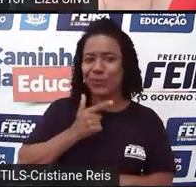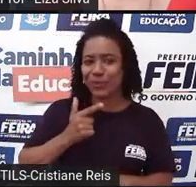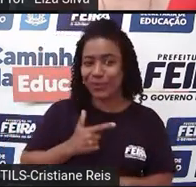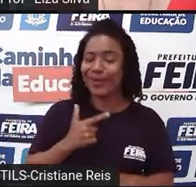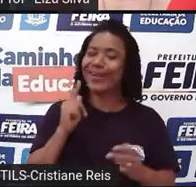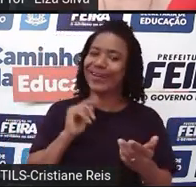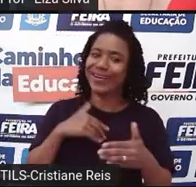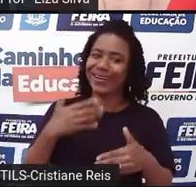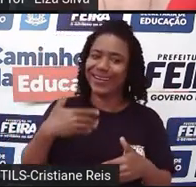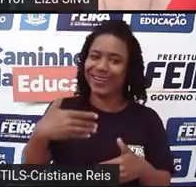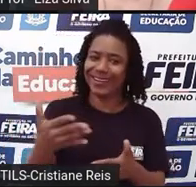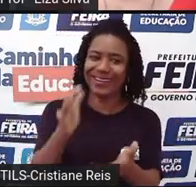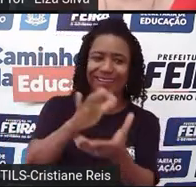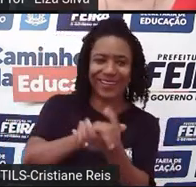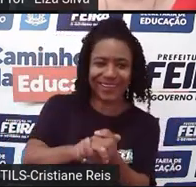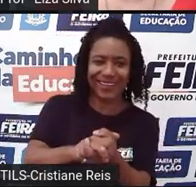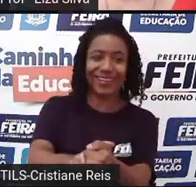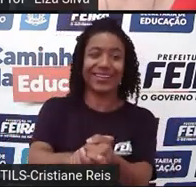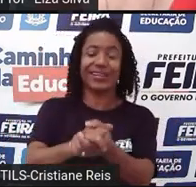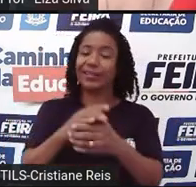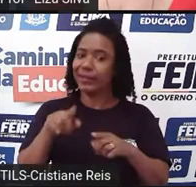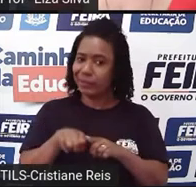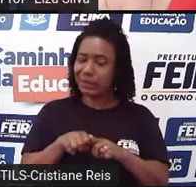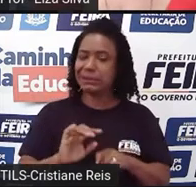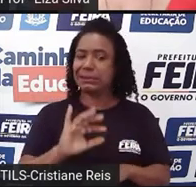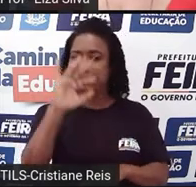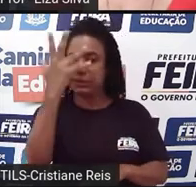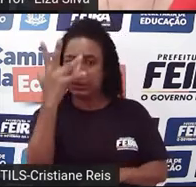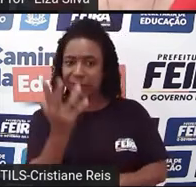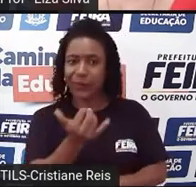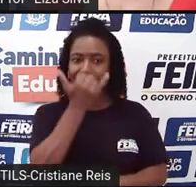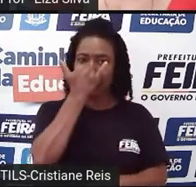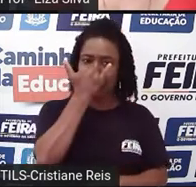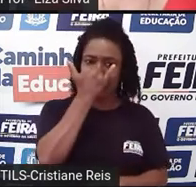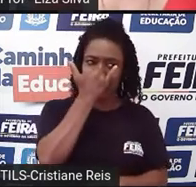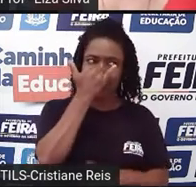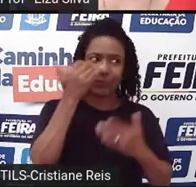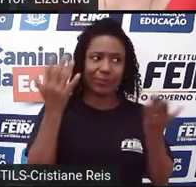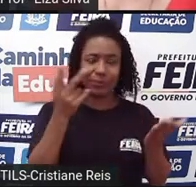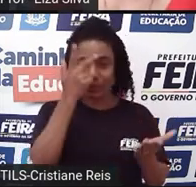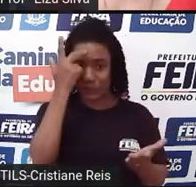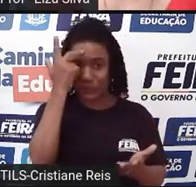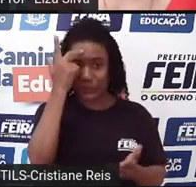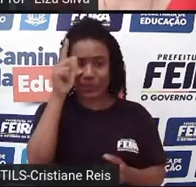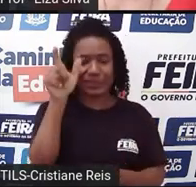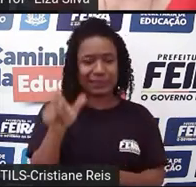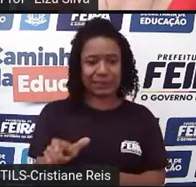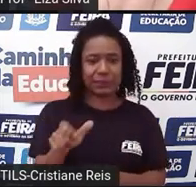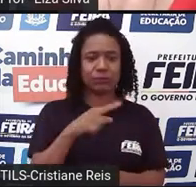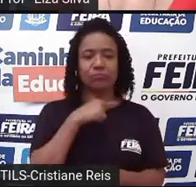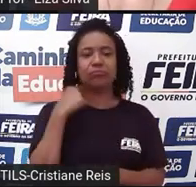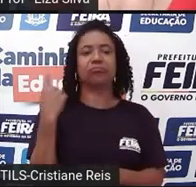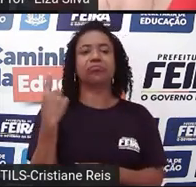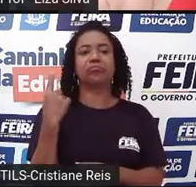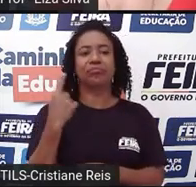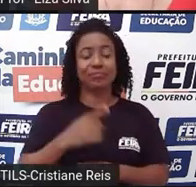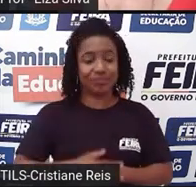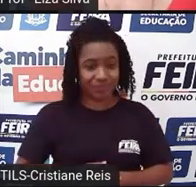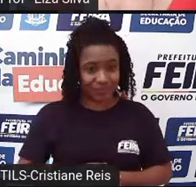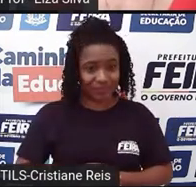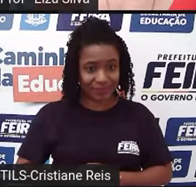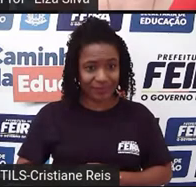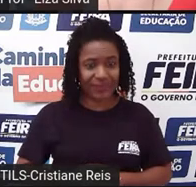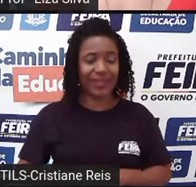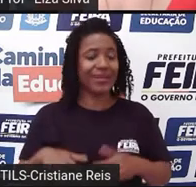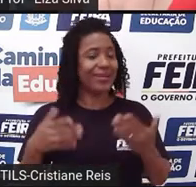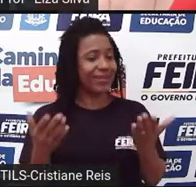casamento. Tragédias que terminam com a morte do personagem principal. E também